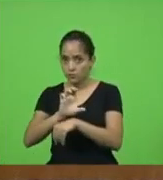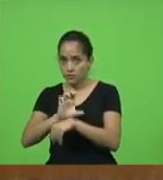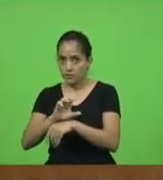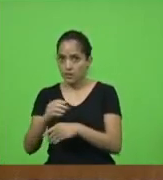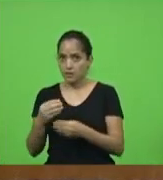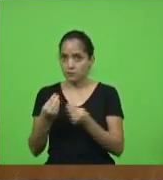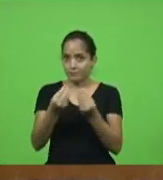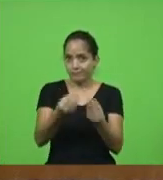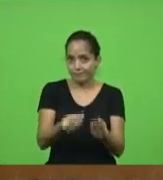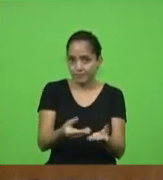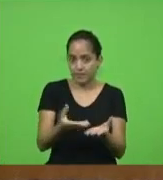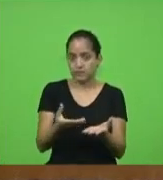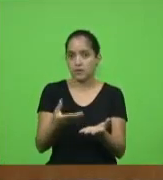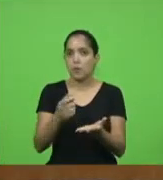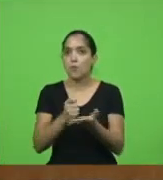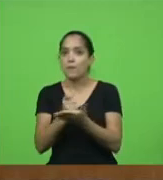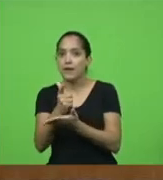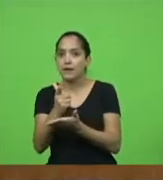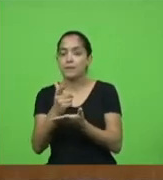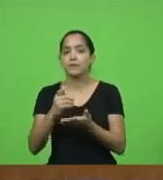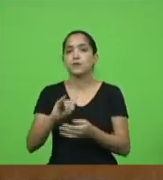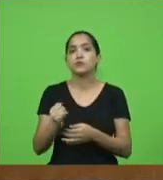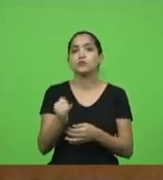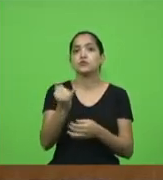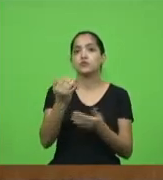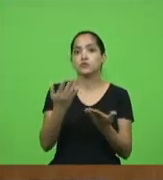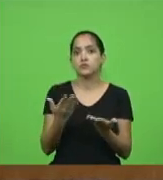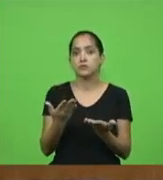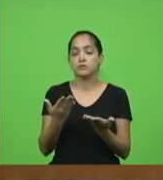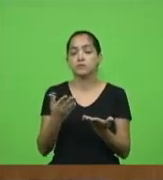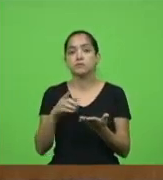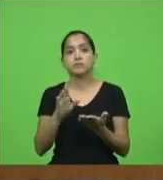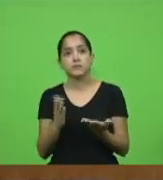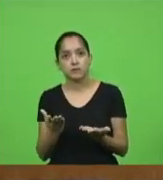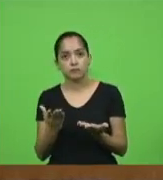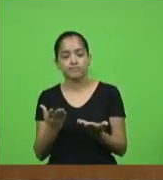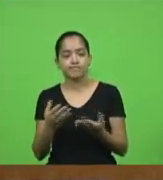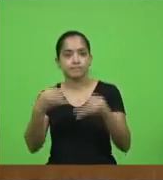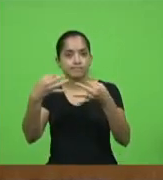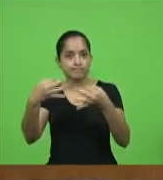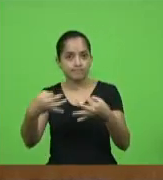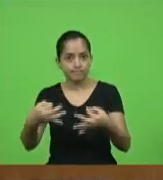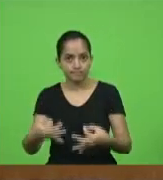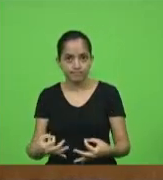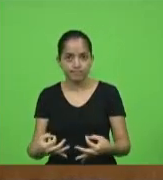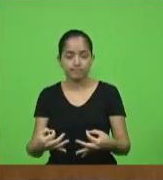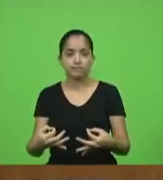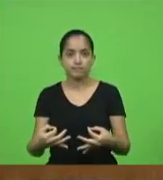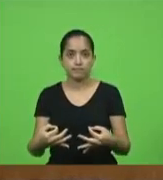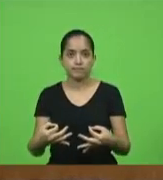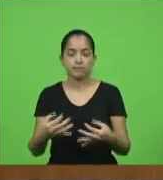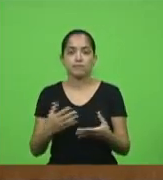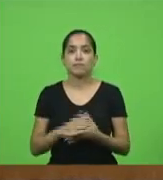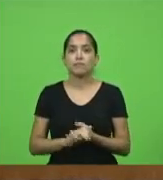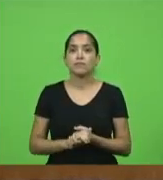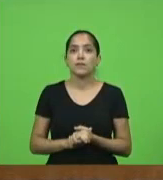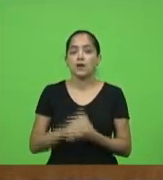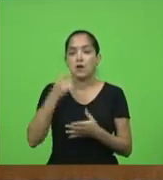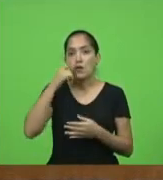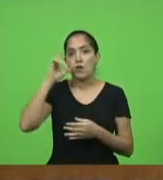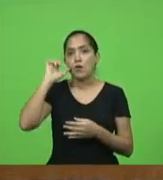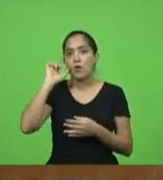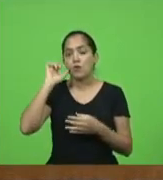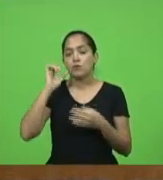o pagamento dos juros então é uma medida justa é uma medida acertada ontem nós